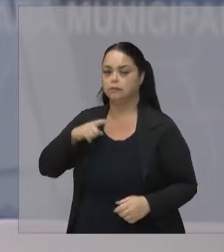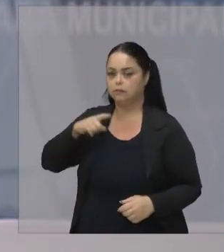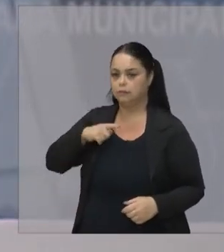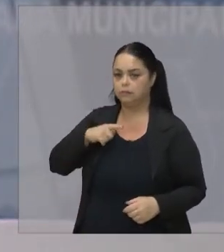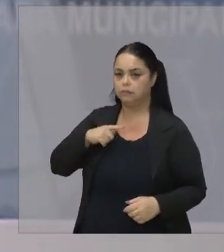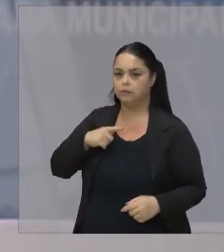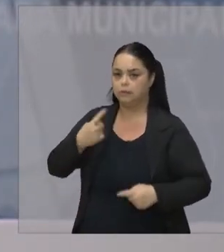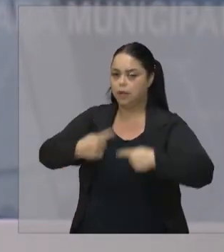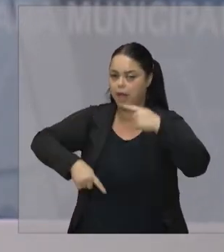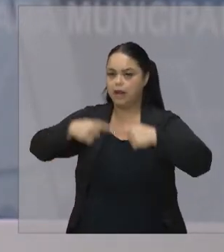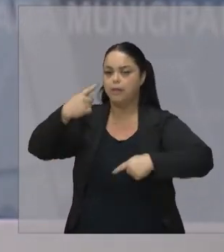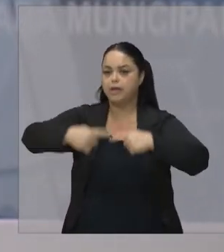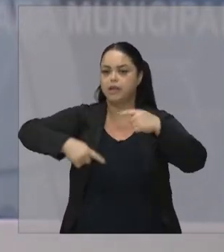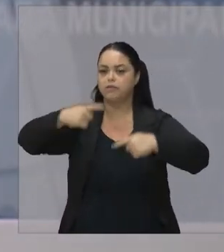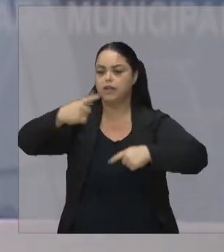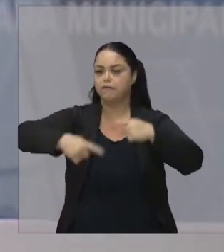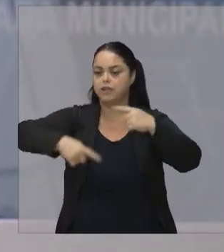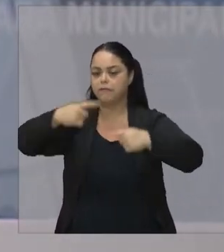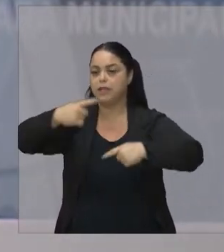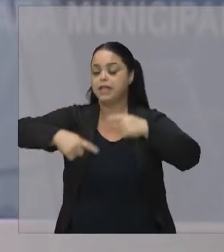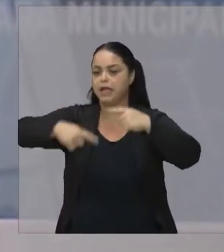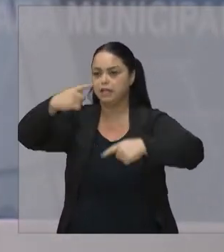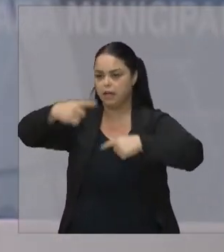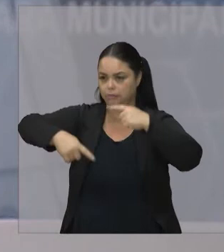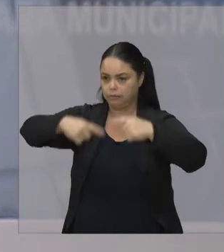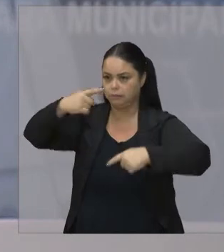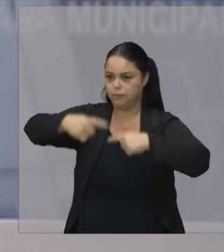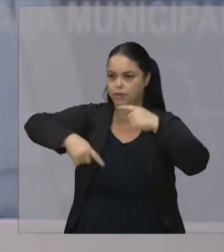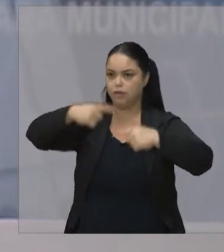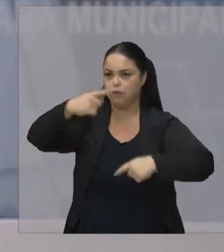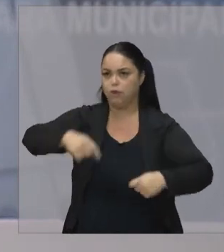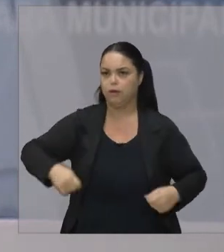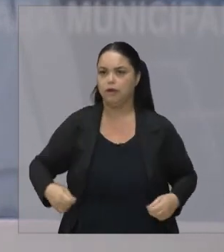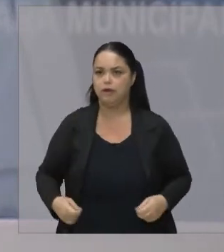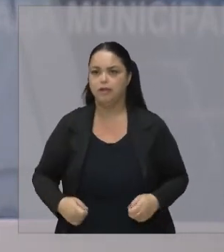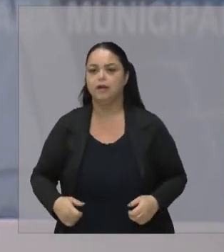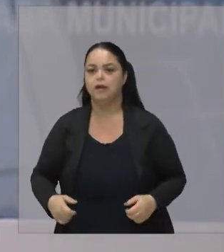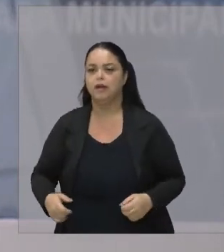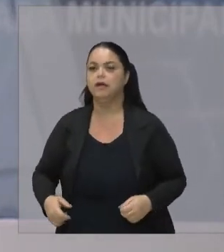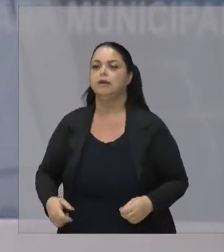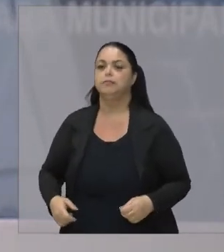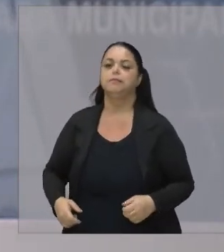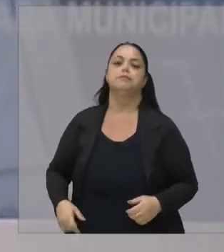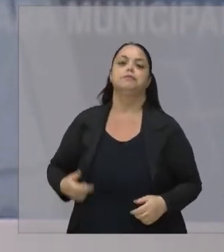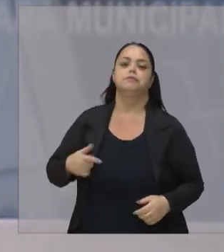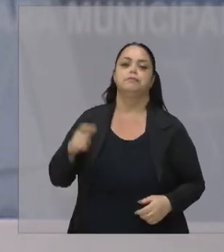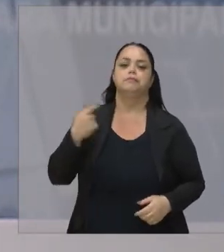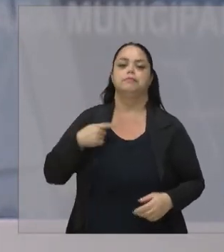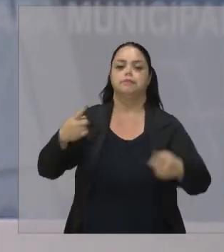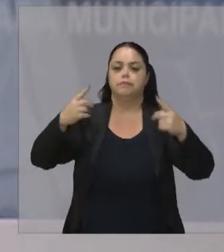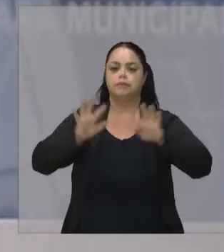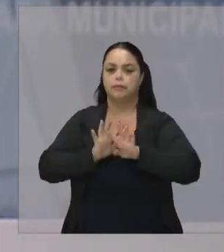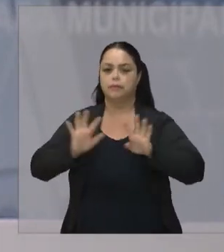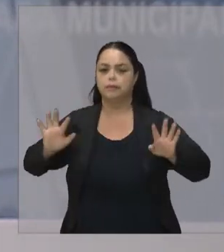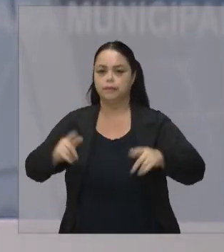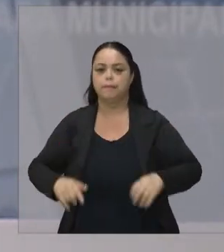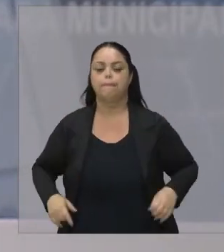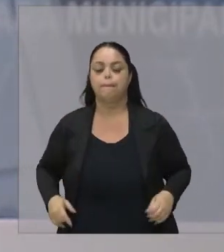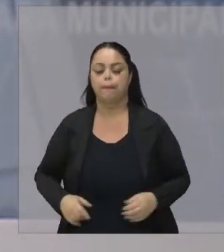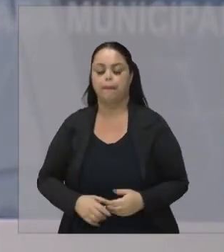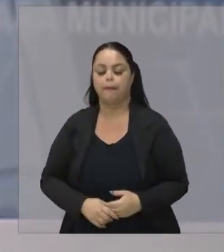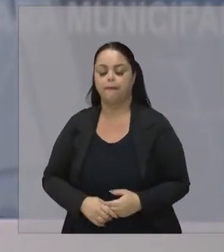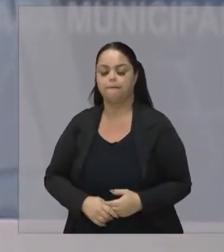política pública O esporte E isso enriquece bastante Essa frente que a gente faz E